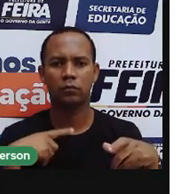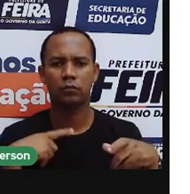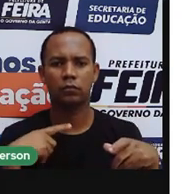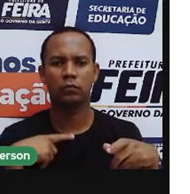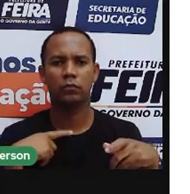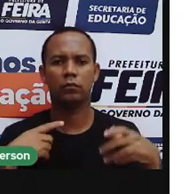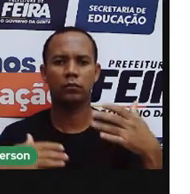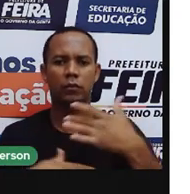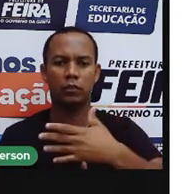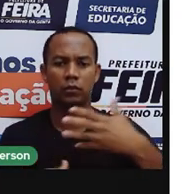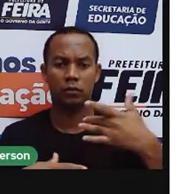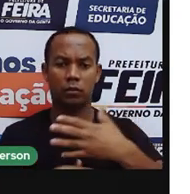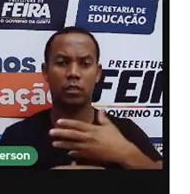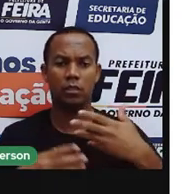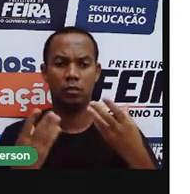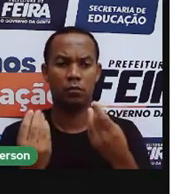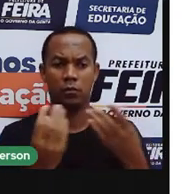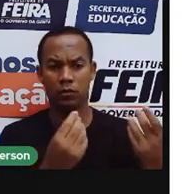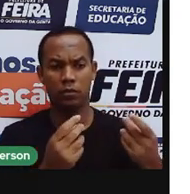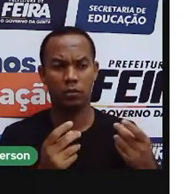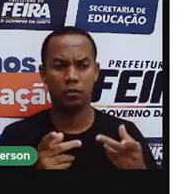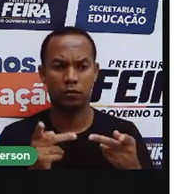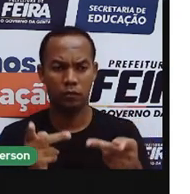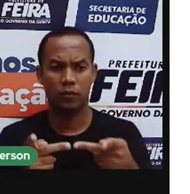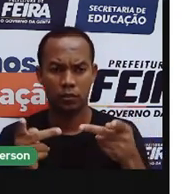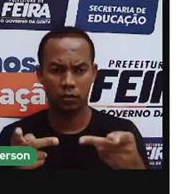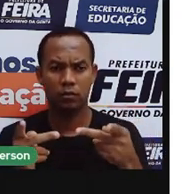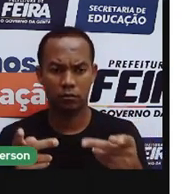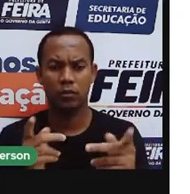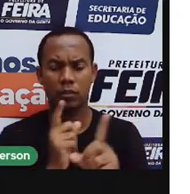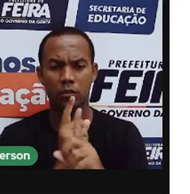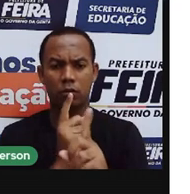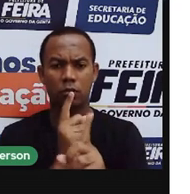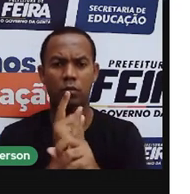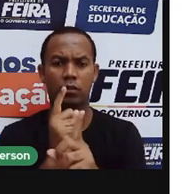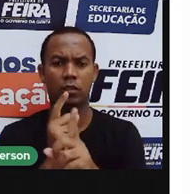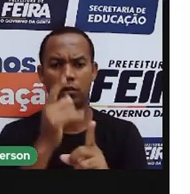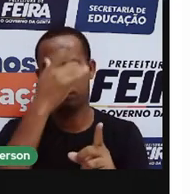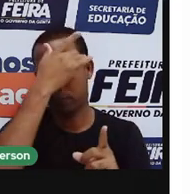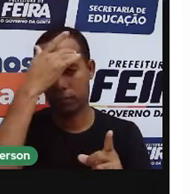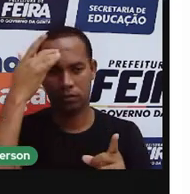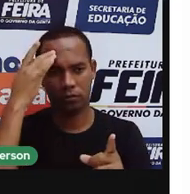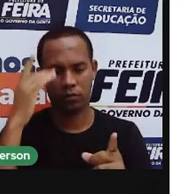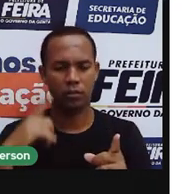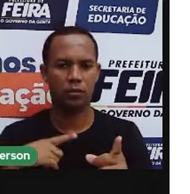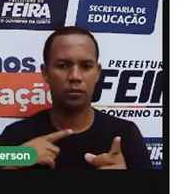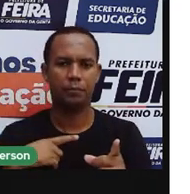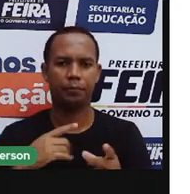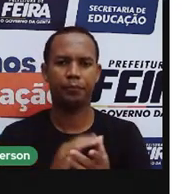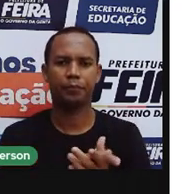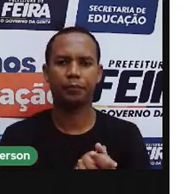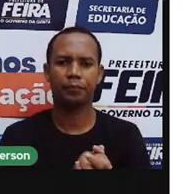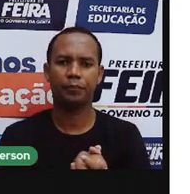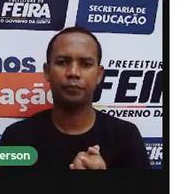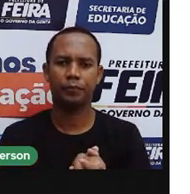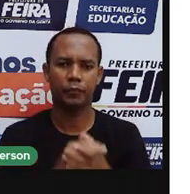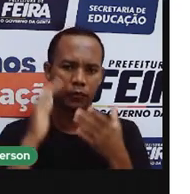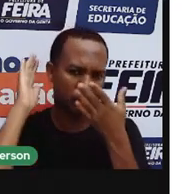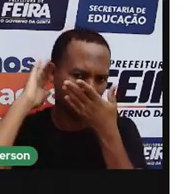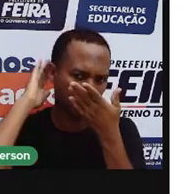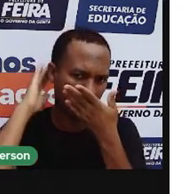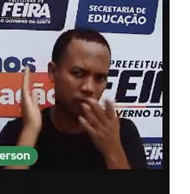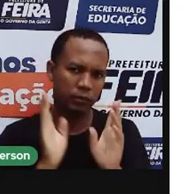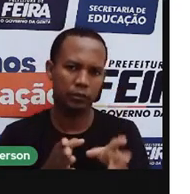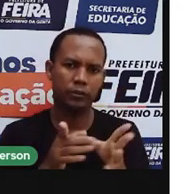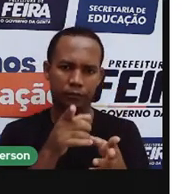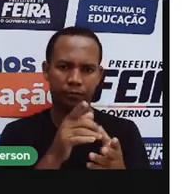turística, por onde a gente pode encontrar vários povos indígenas. Vamos seguindo.